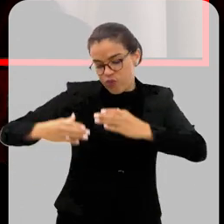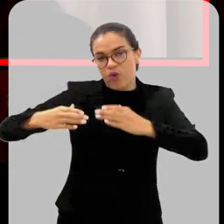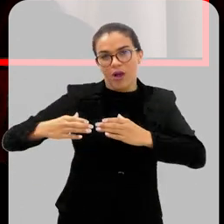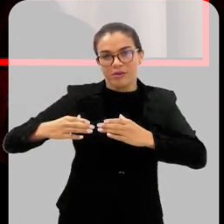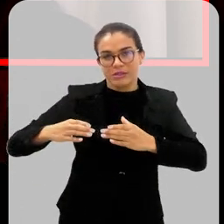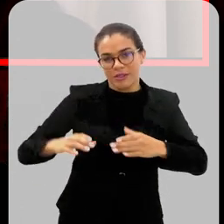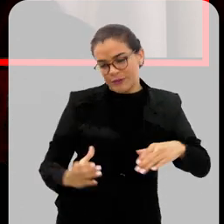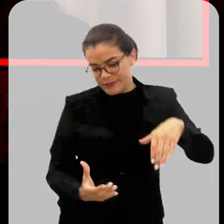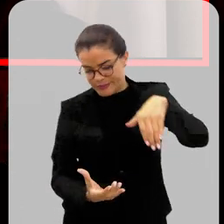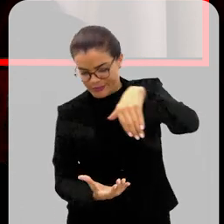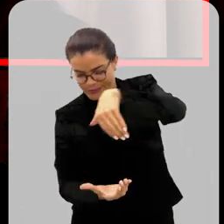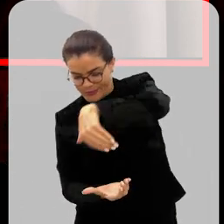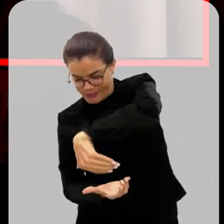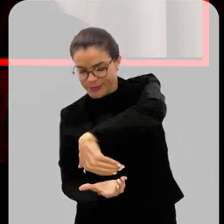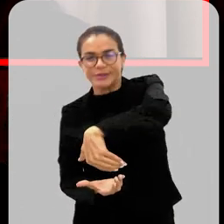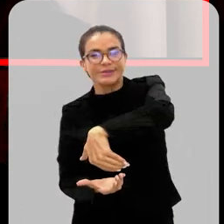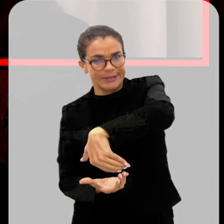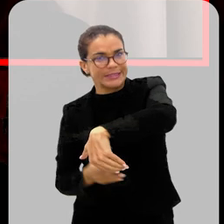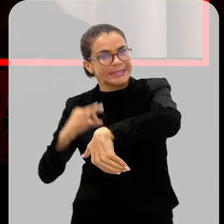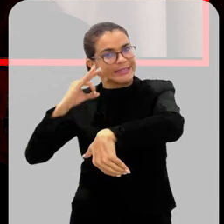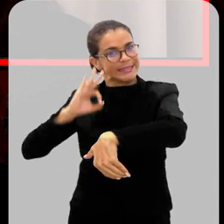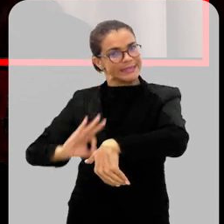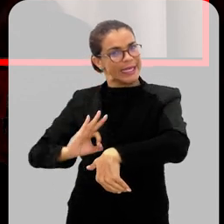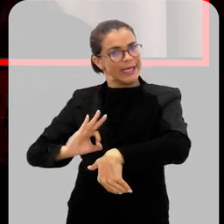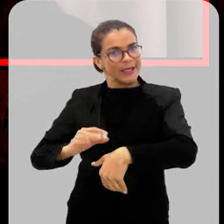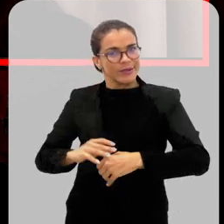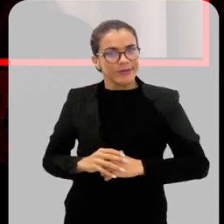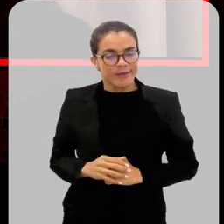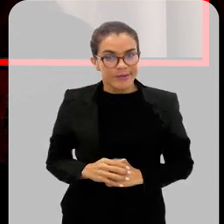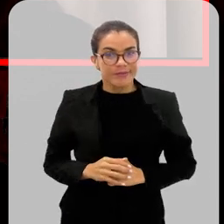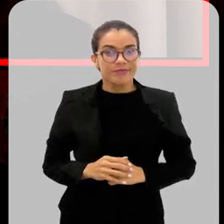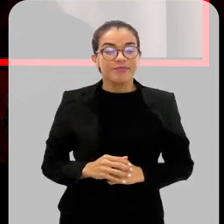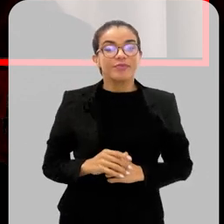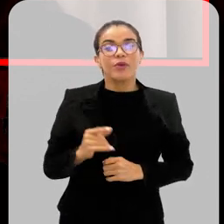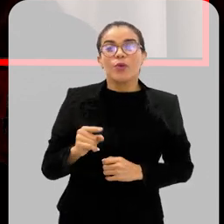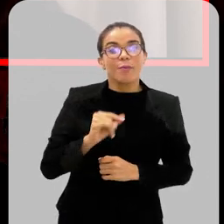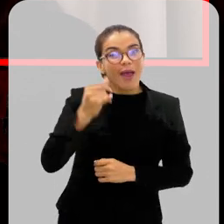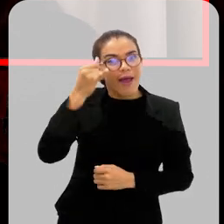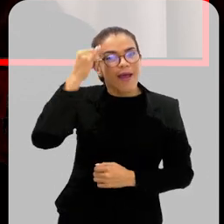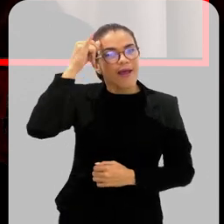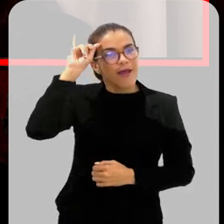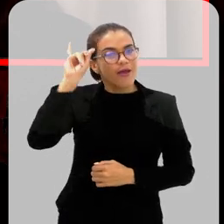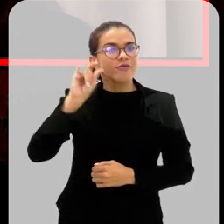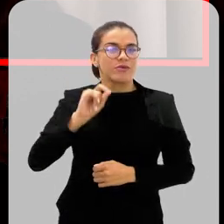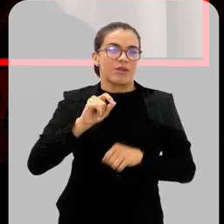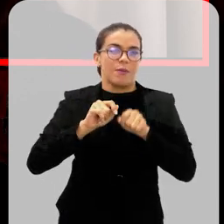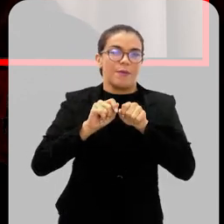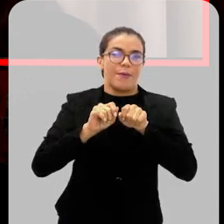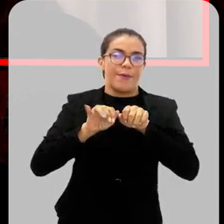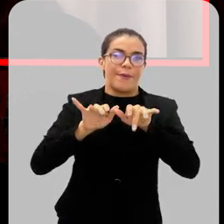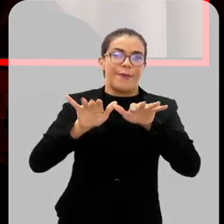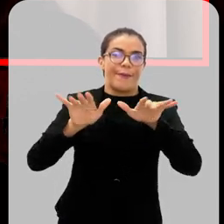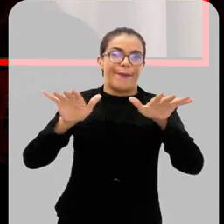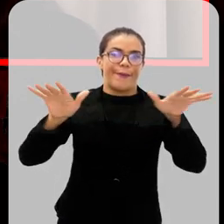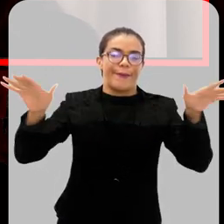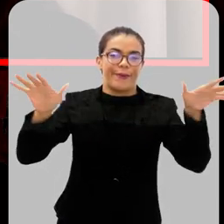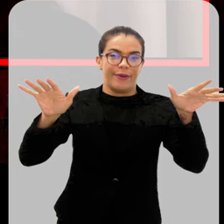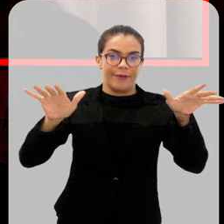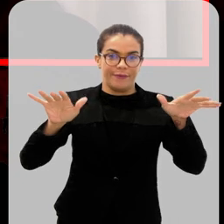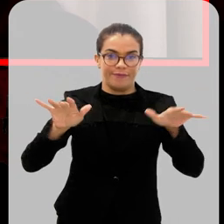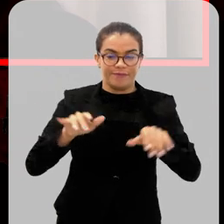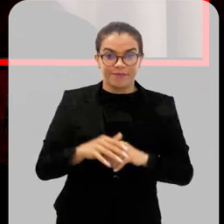recipientes. Que eles estejam virados de cabeça para baixo, para que se evite essa proliferação.